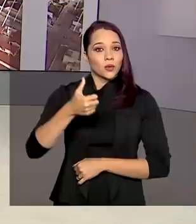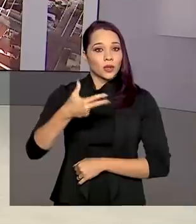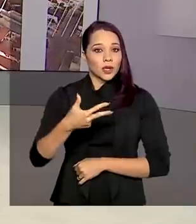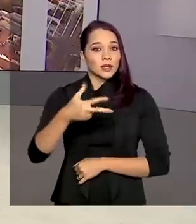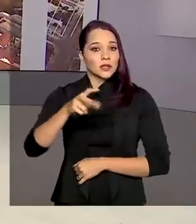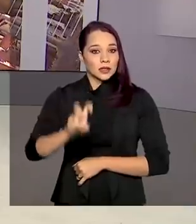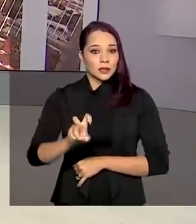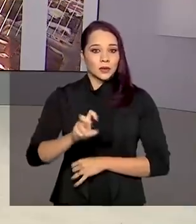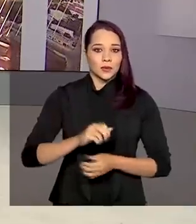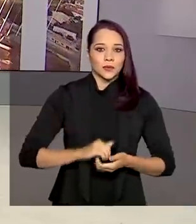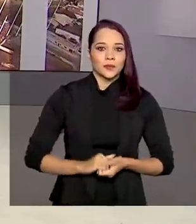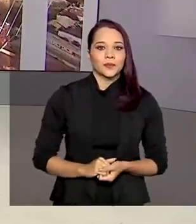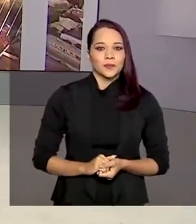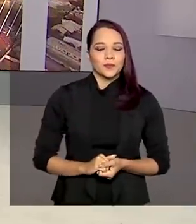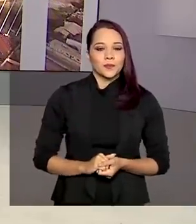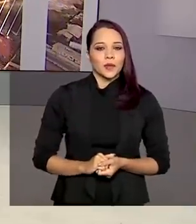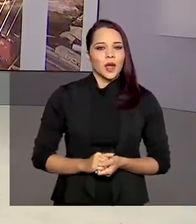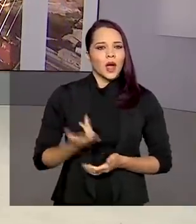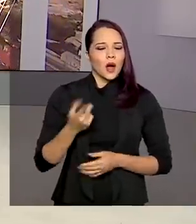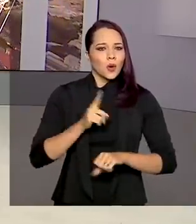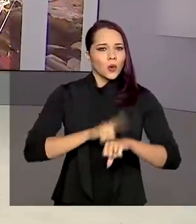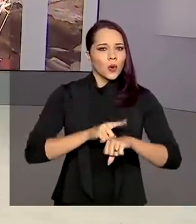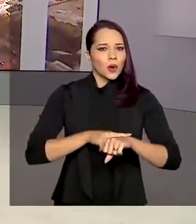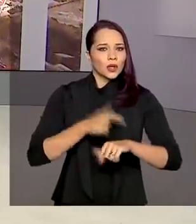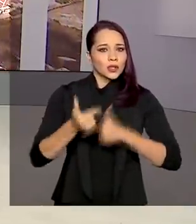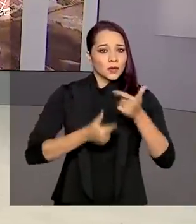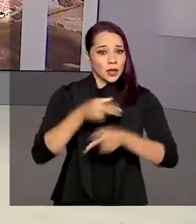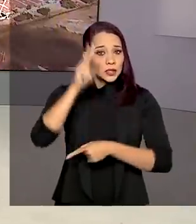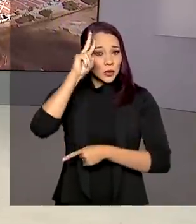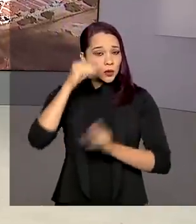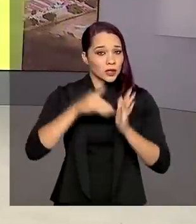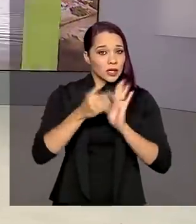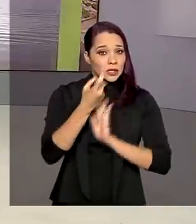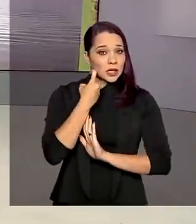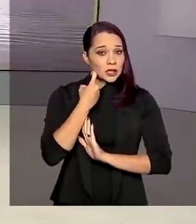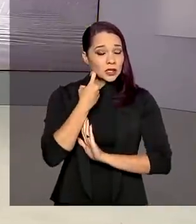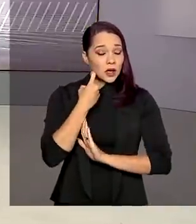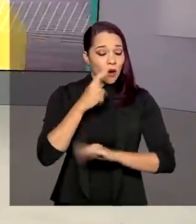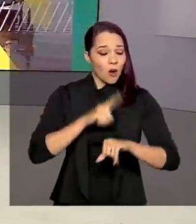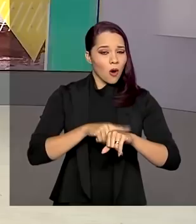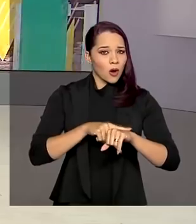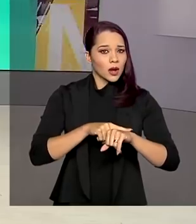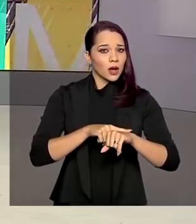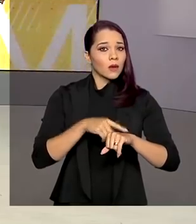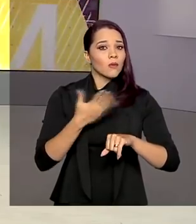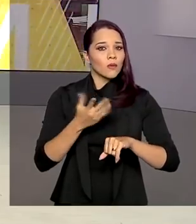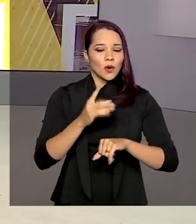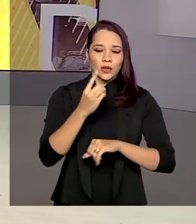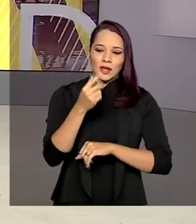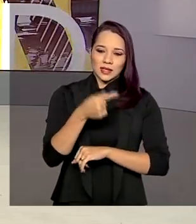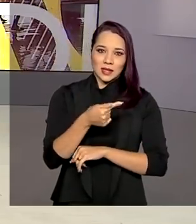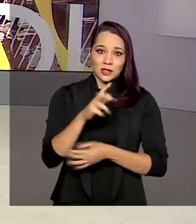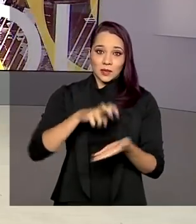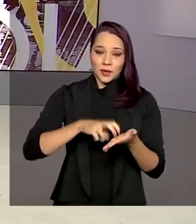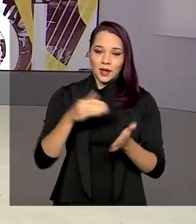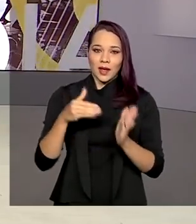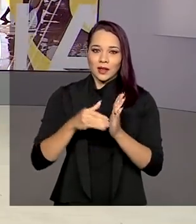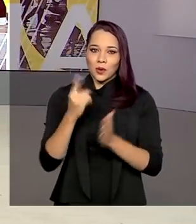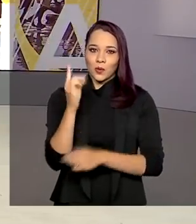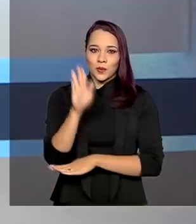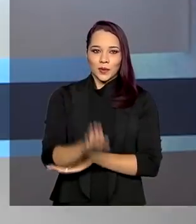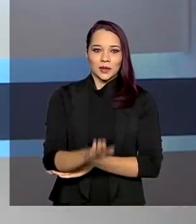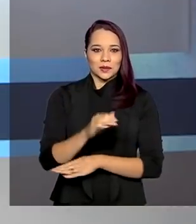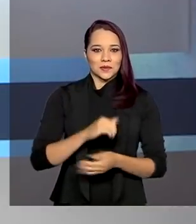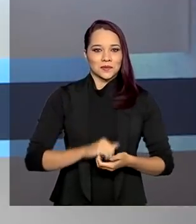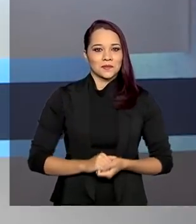aplicativo Meu INSS. O expediente é de segunda a sexta-feira, mas com horário reduzido, das sete da manhã à uma da tarde.